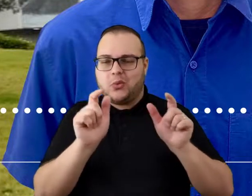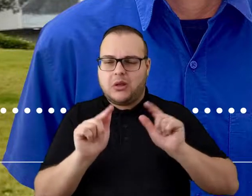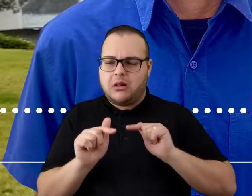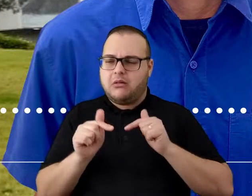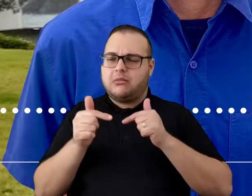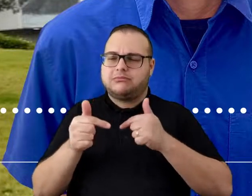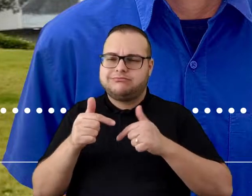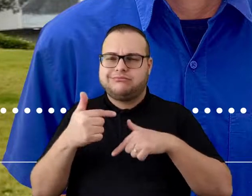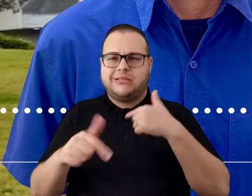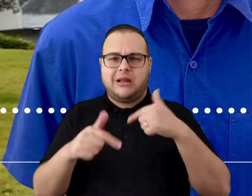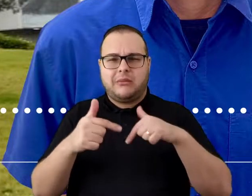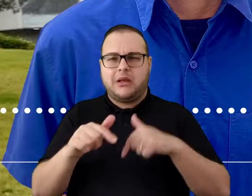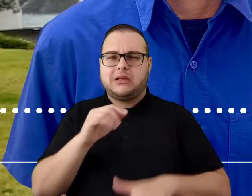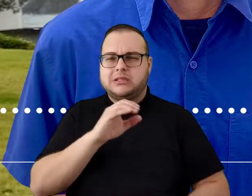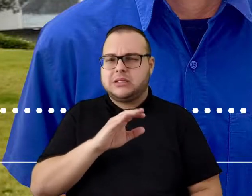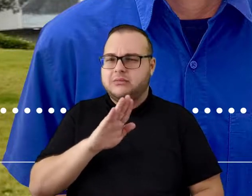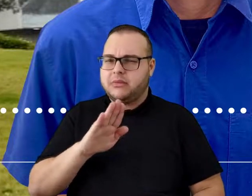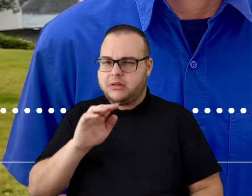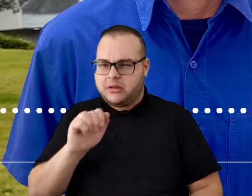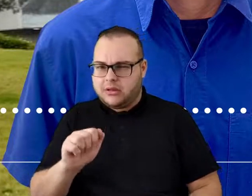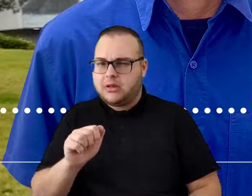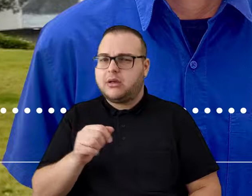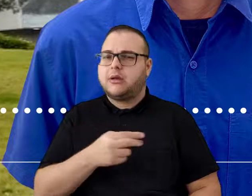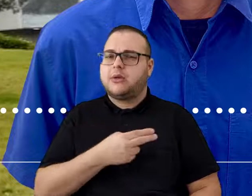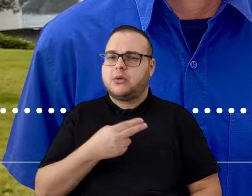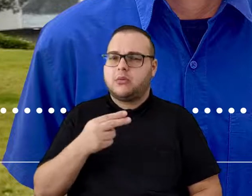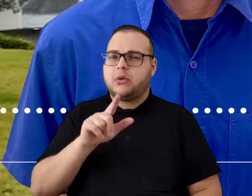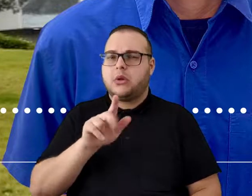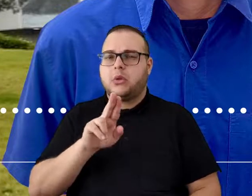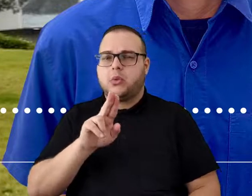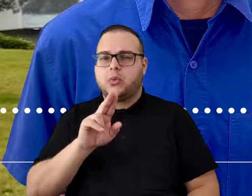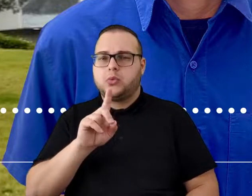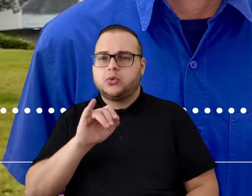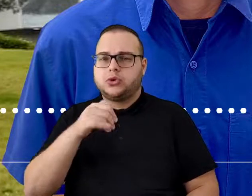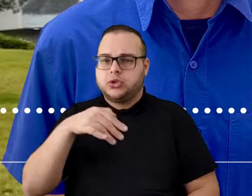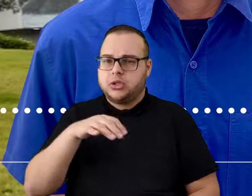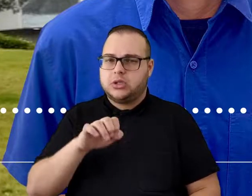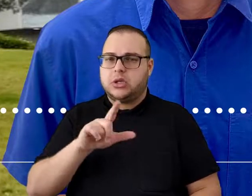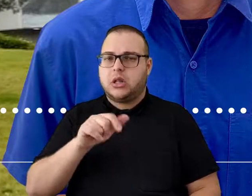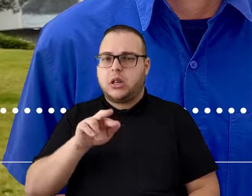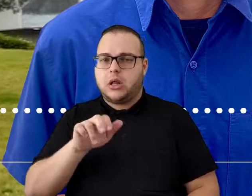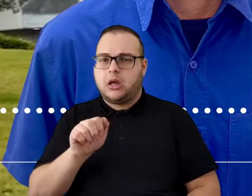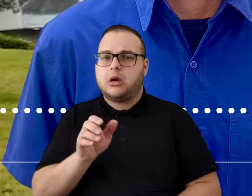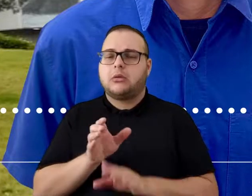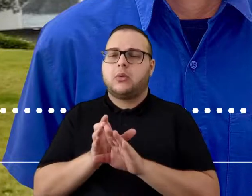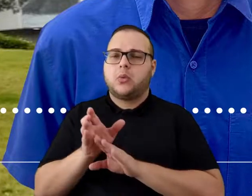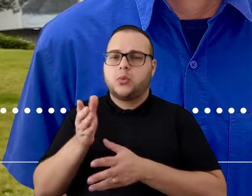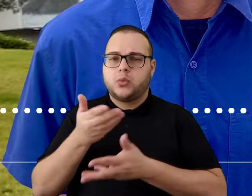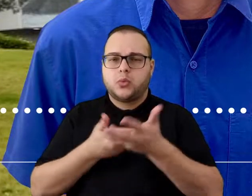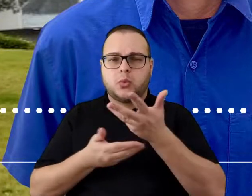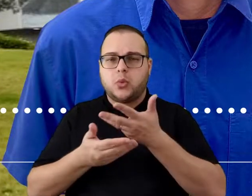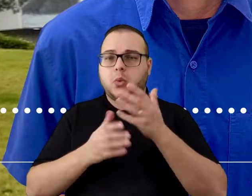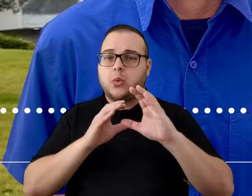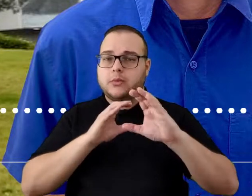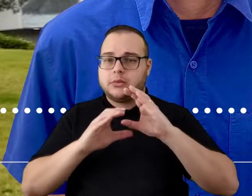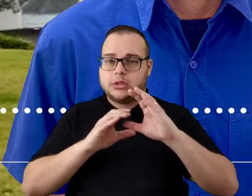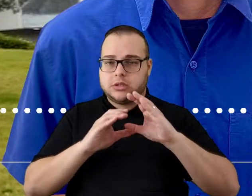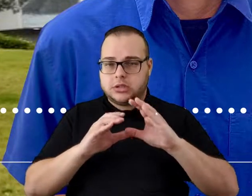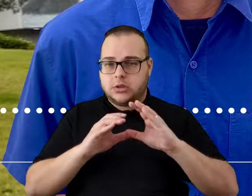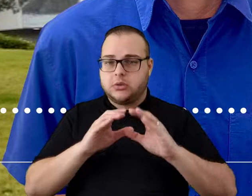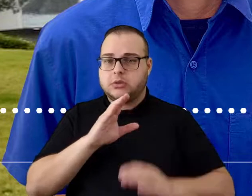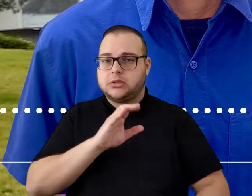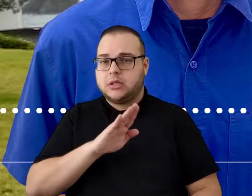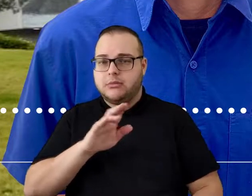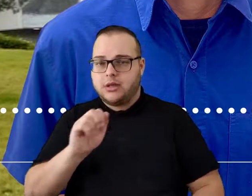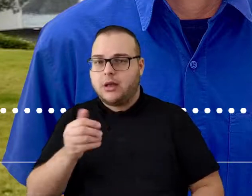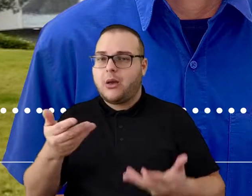vessem a camisa da Companhia Brasileira de Alumínio. Eu sou a Ludiane Lara, consultora de comunicação da CBA e te convido a